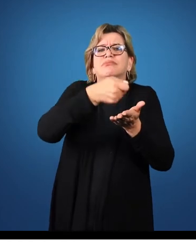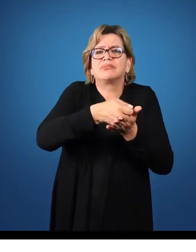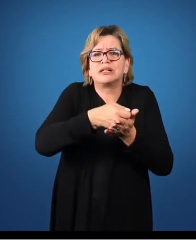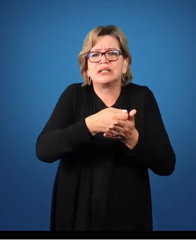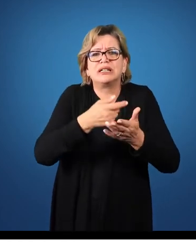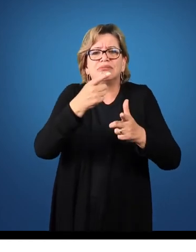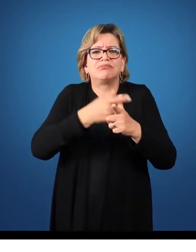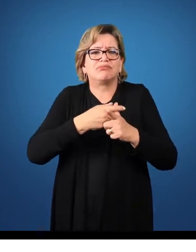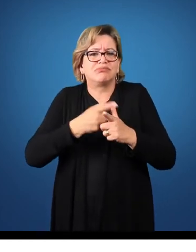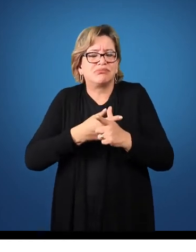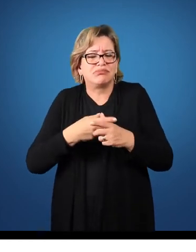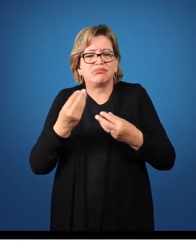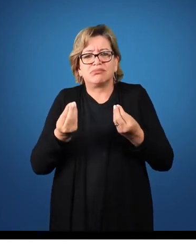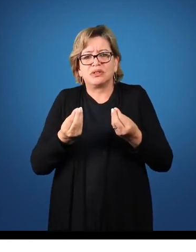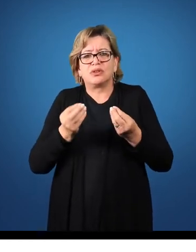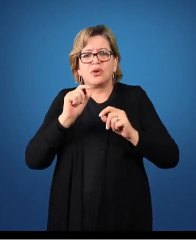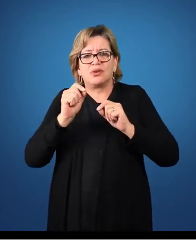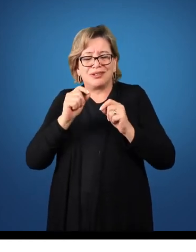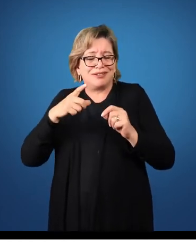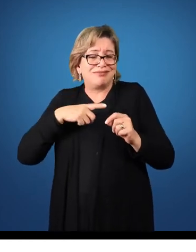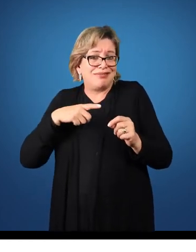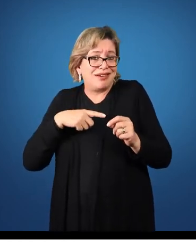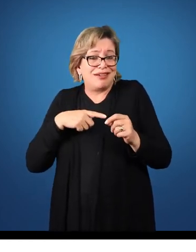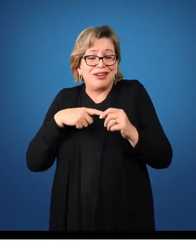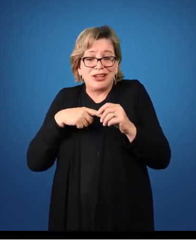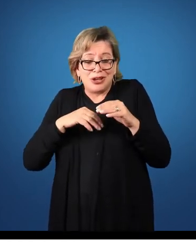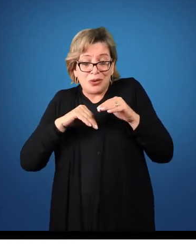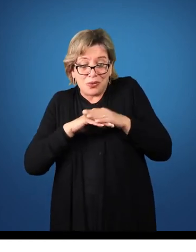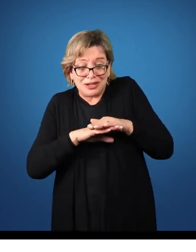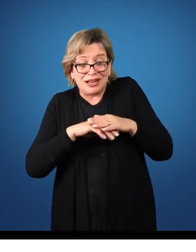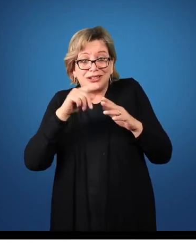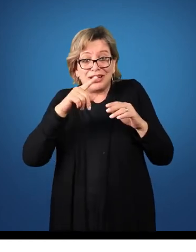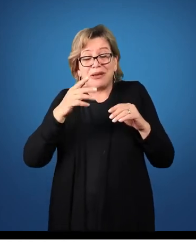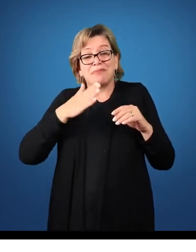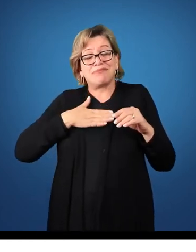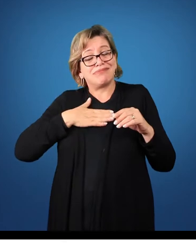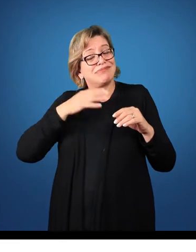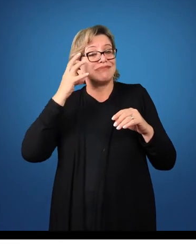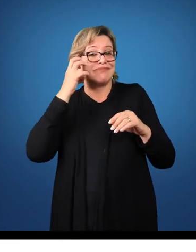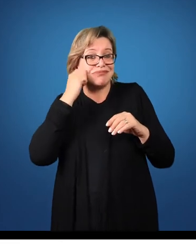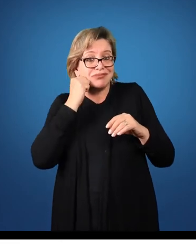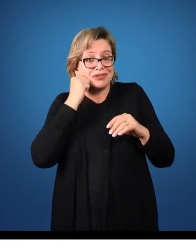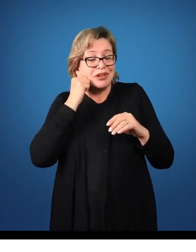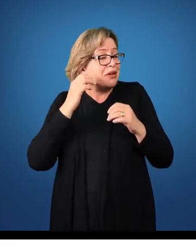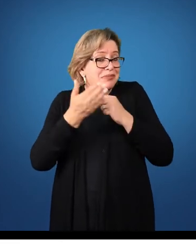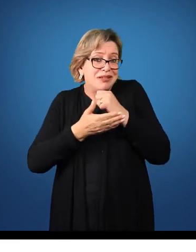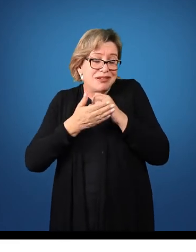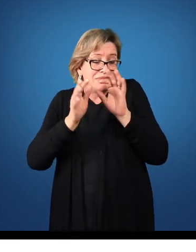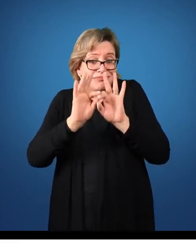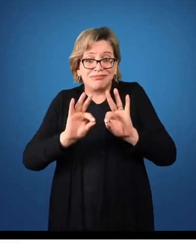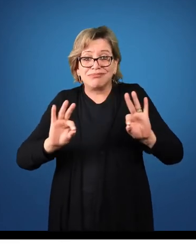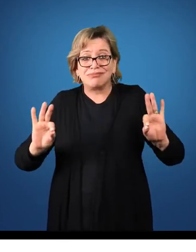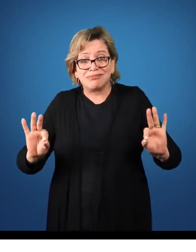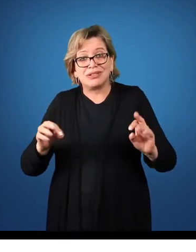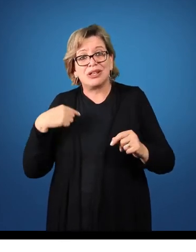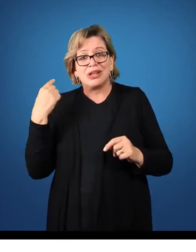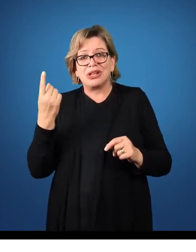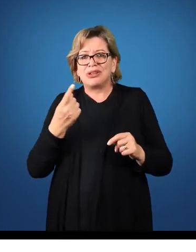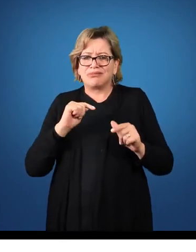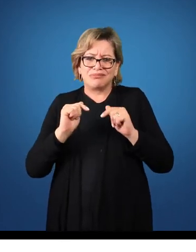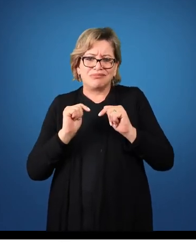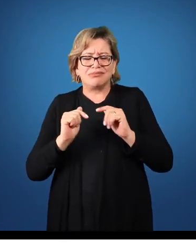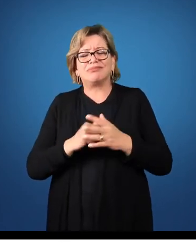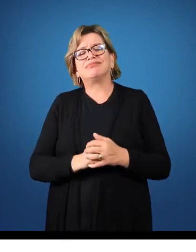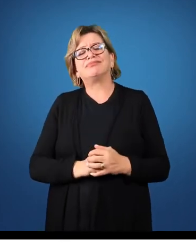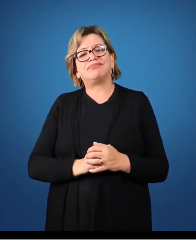pelas minhas despesas. O que sobrar de dinheiro do bolso é o meu lucro. Basicamente é assim que nós trabalhamos com o